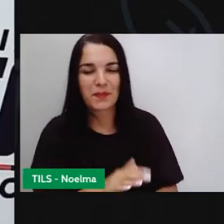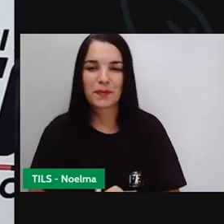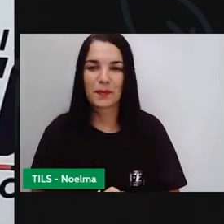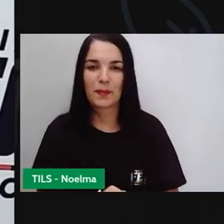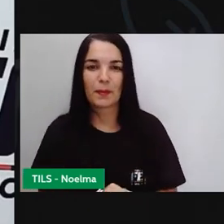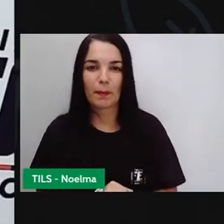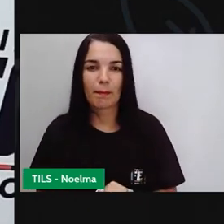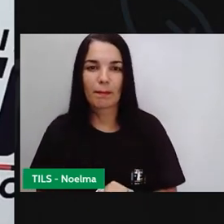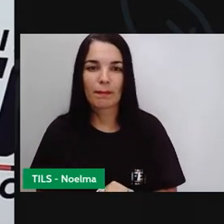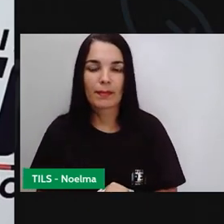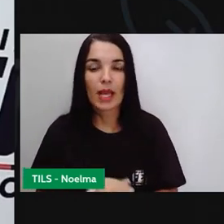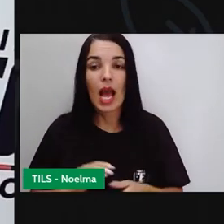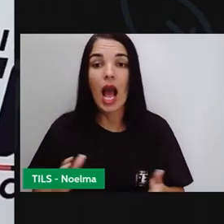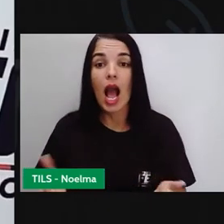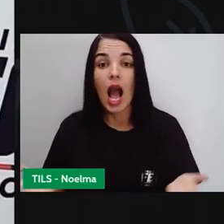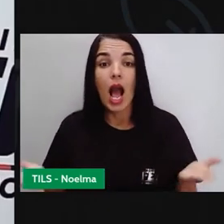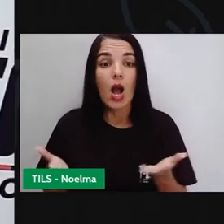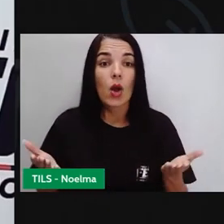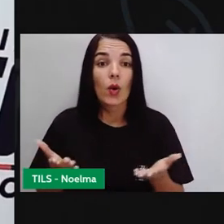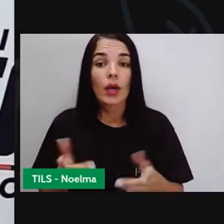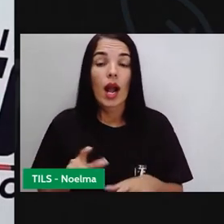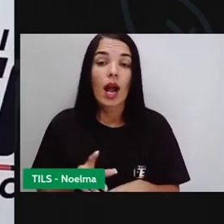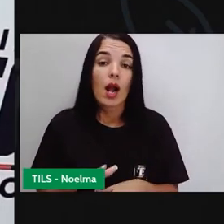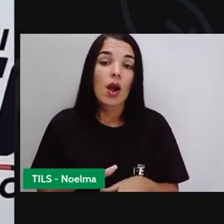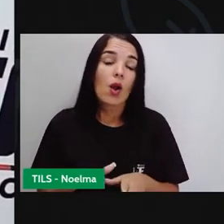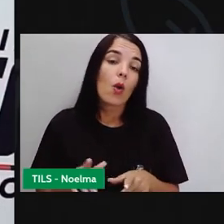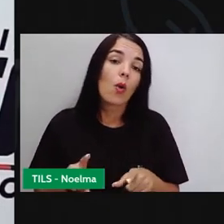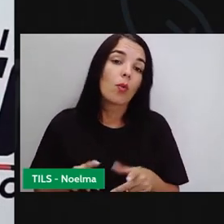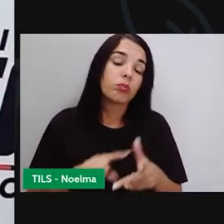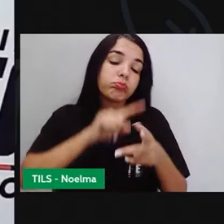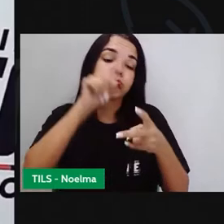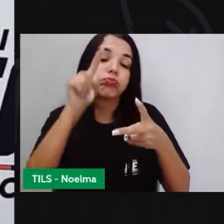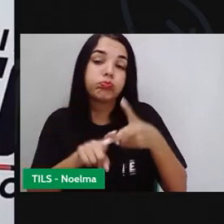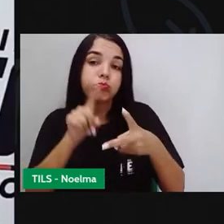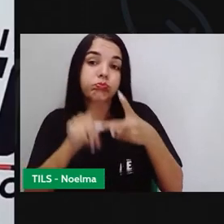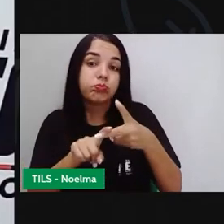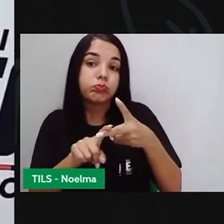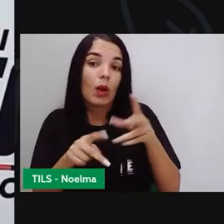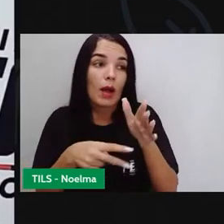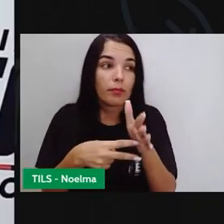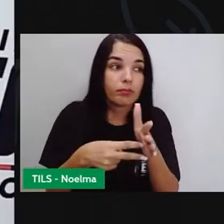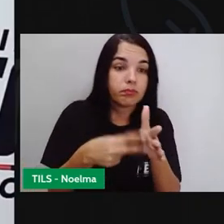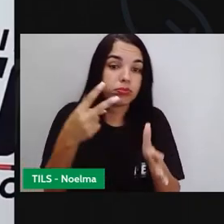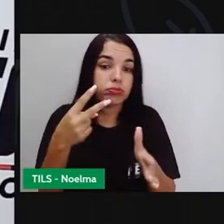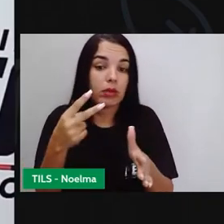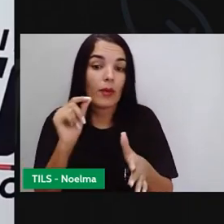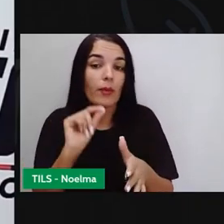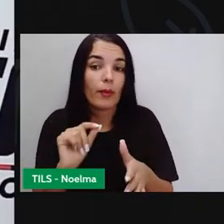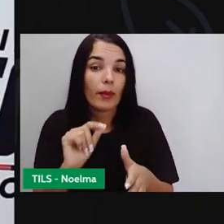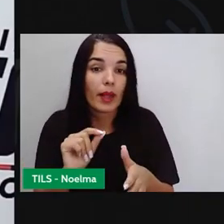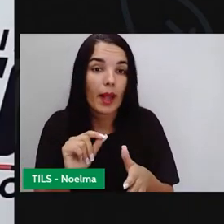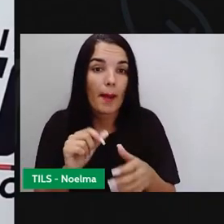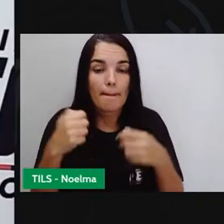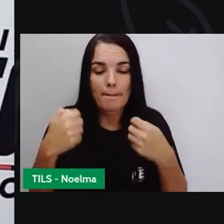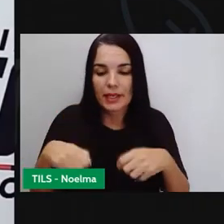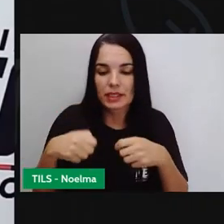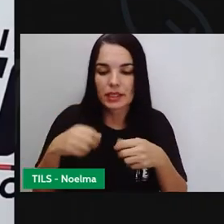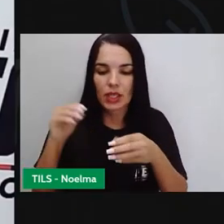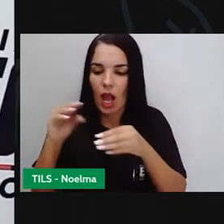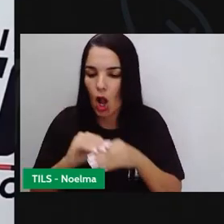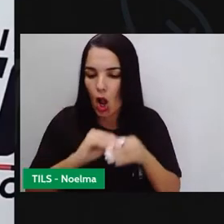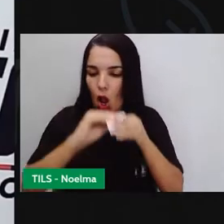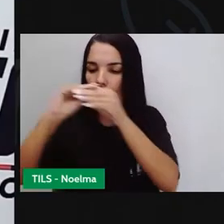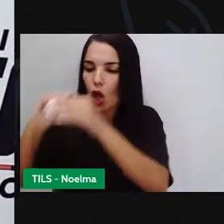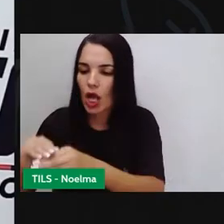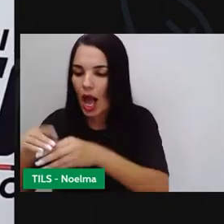Qual é a outra dica para que serve o livro? Para nos colocar em lugares